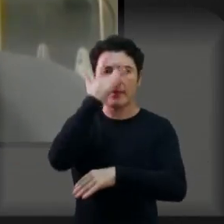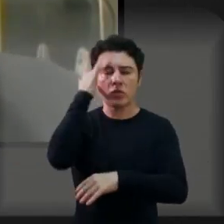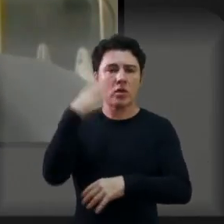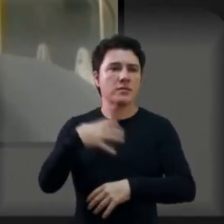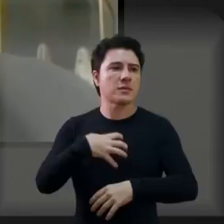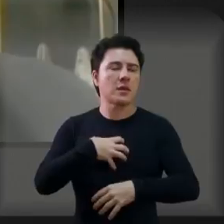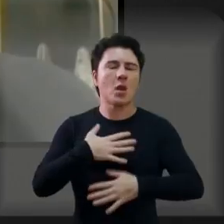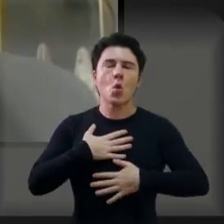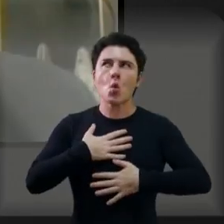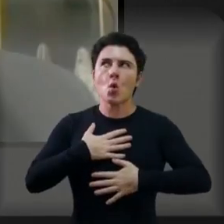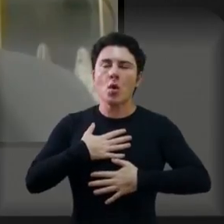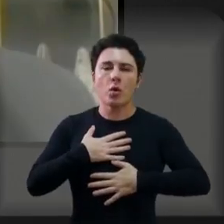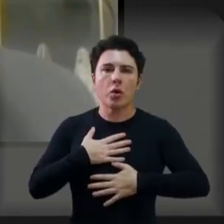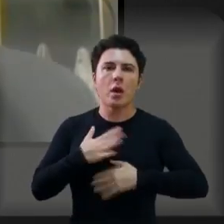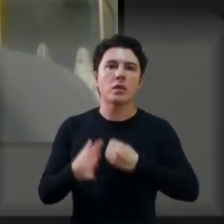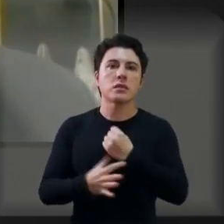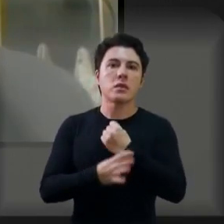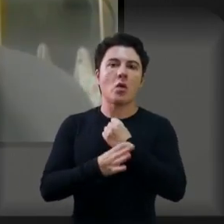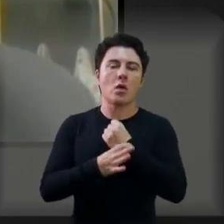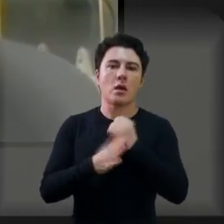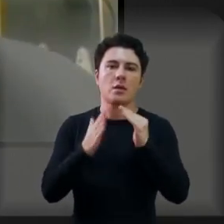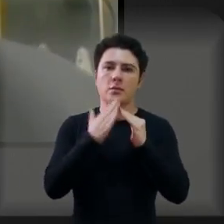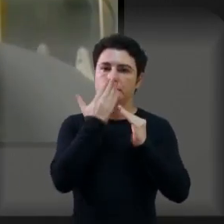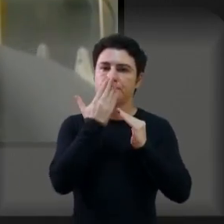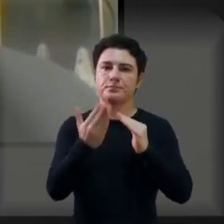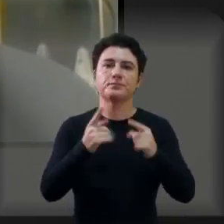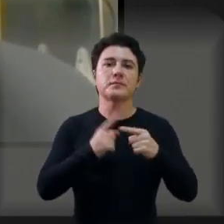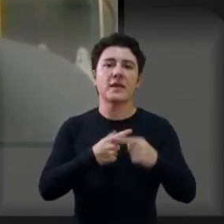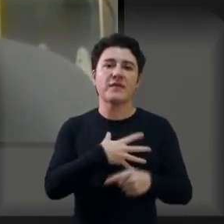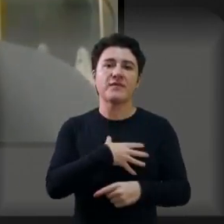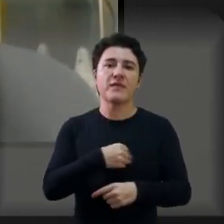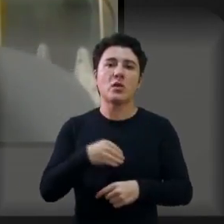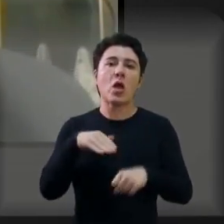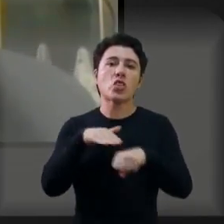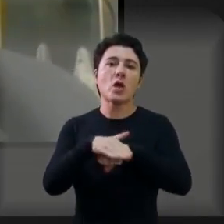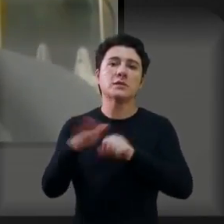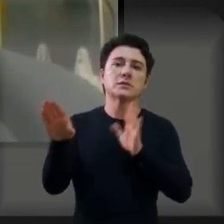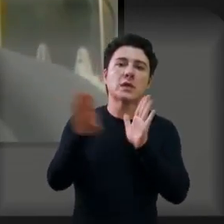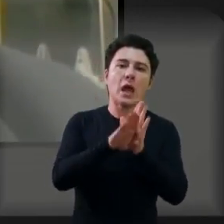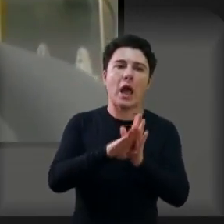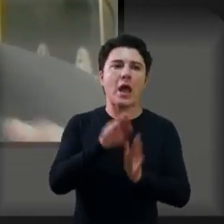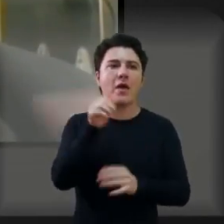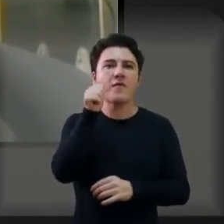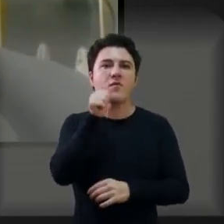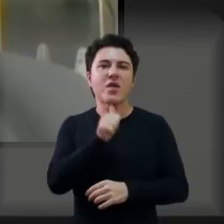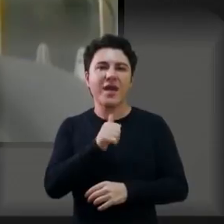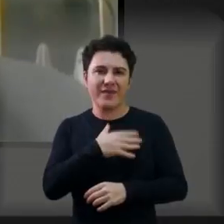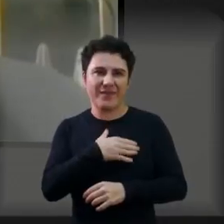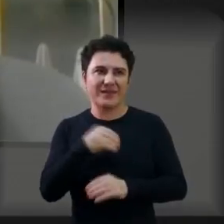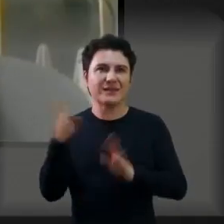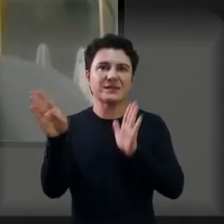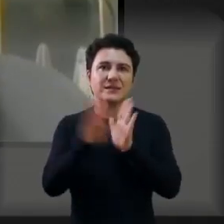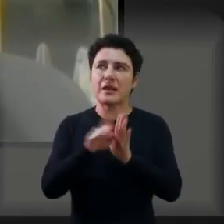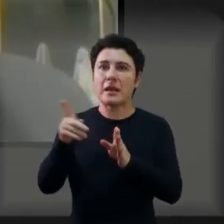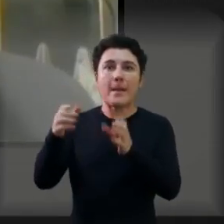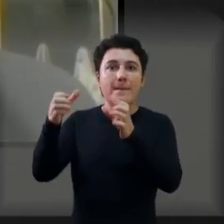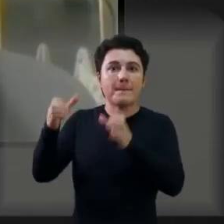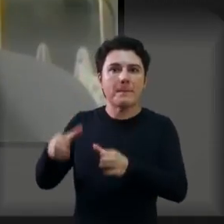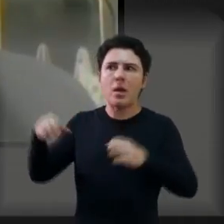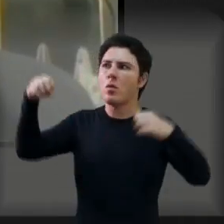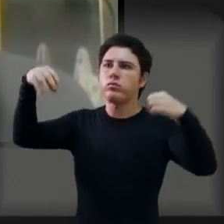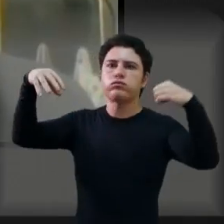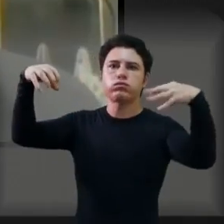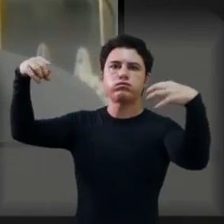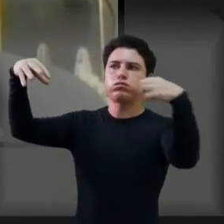segura na frente da sua casa, quando um filho chega fora de hora, uma filha chega fora de hora, o bairro todo iluminado.